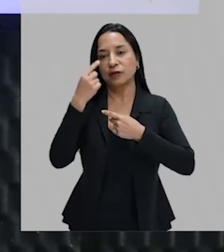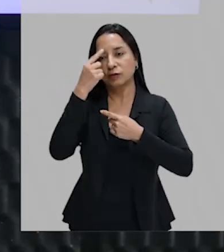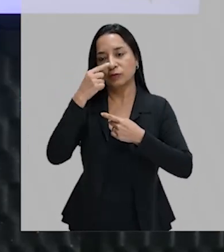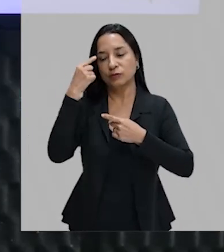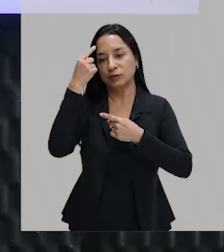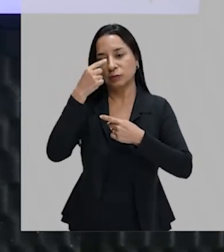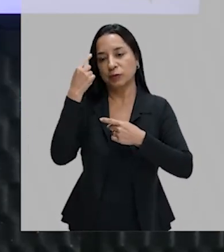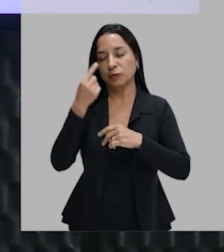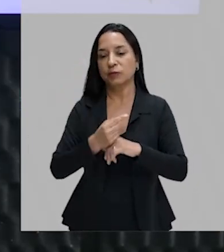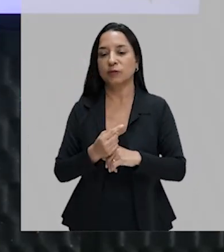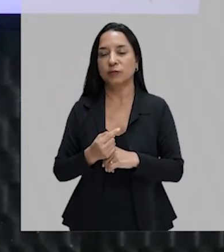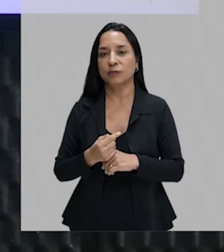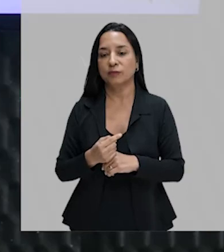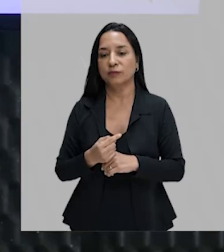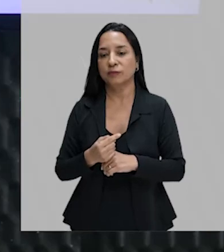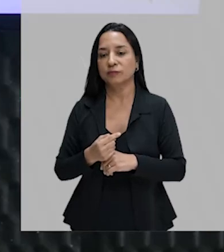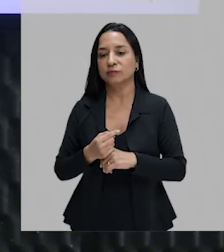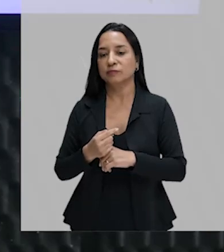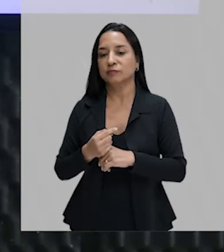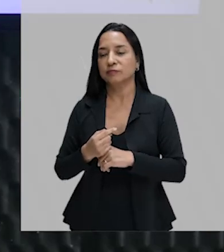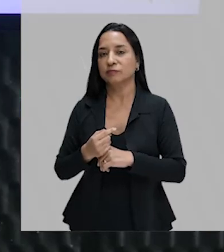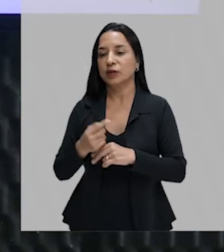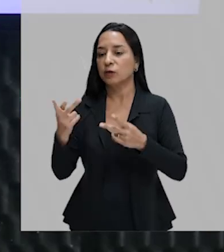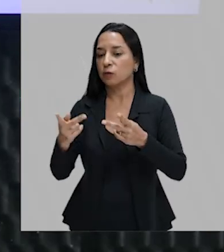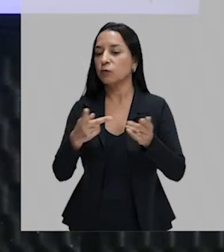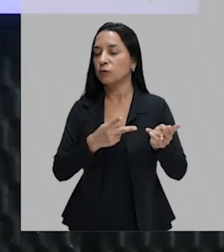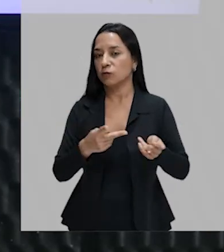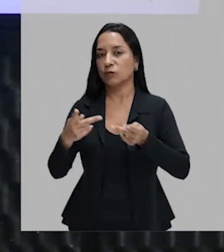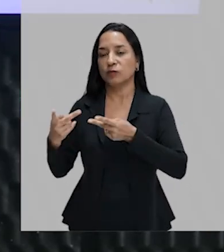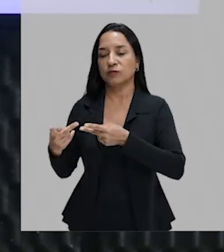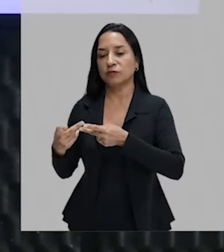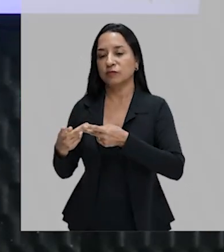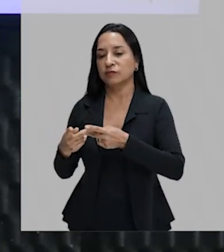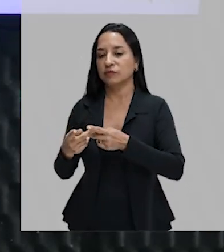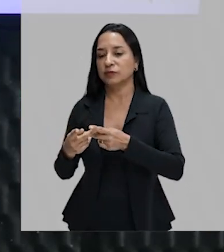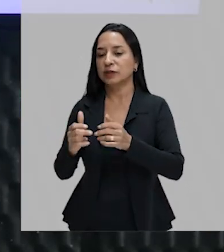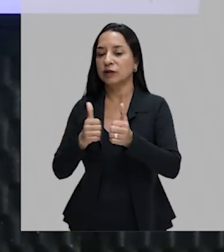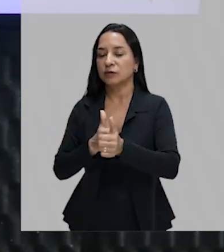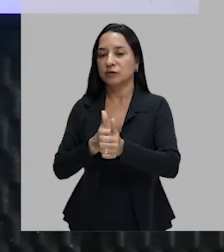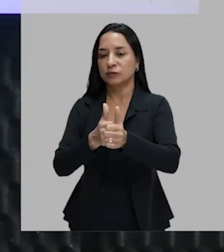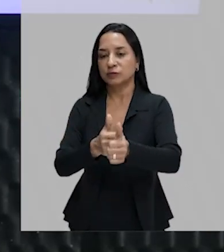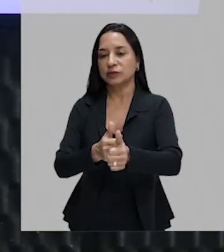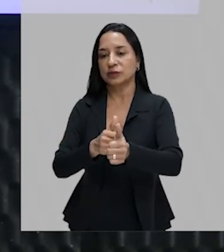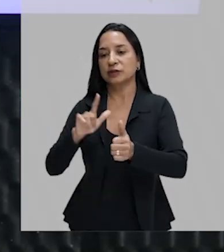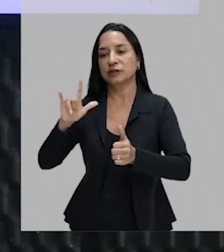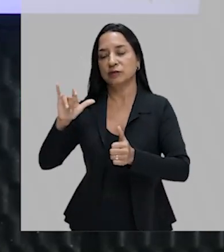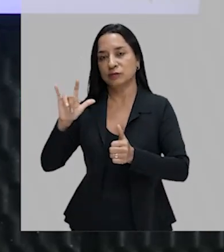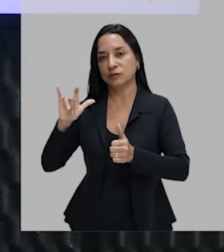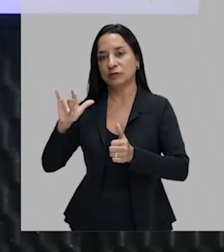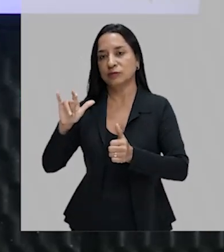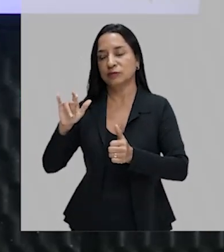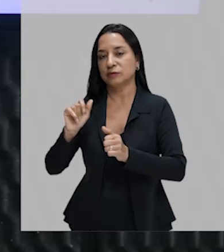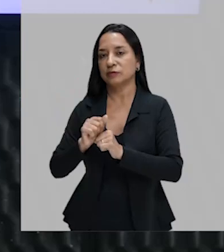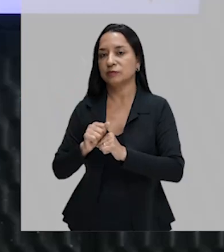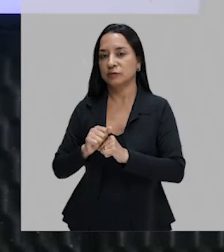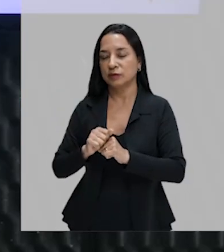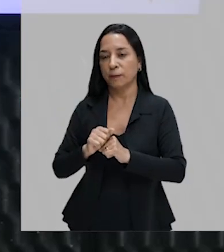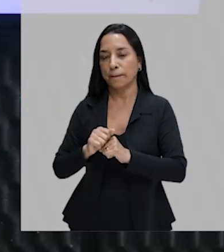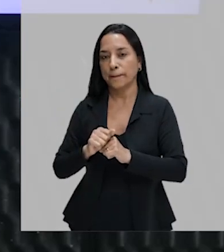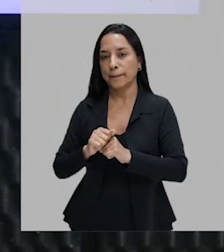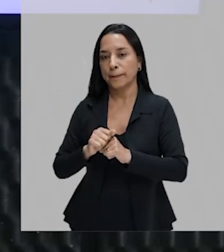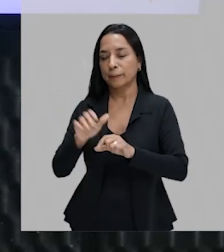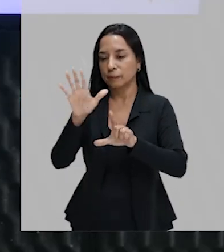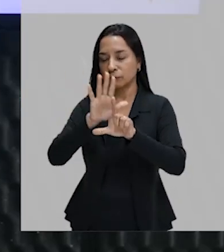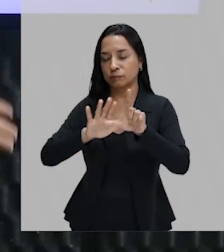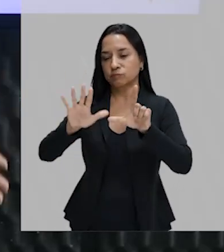hispanohablantes. Eu quero chamar vocês, convidar para vocês nos seguirem lá no Instagram, arroba plataforma Gonçalves Dias, e